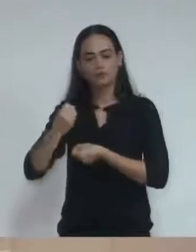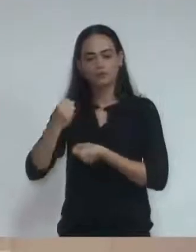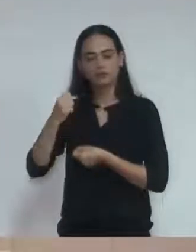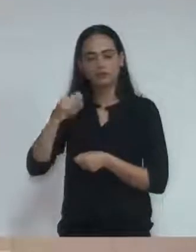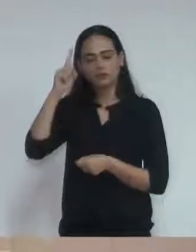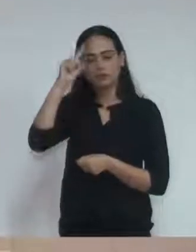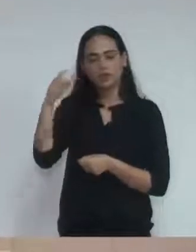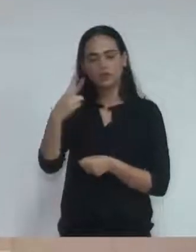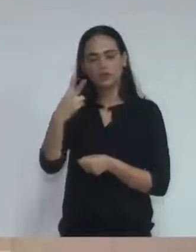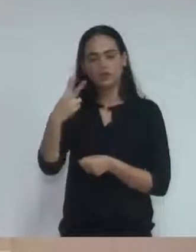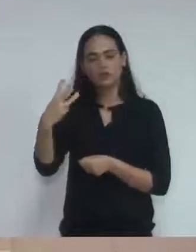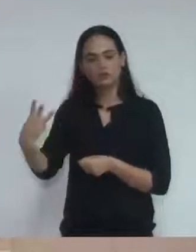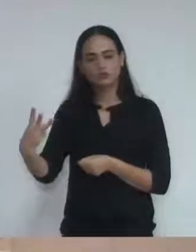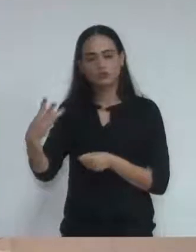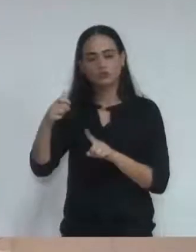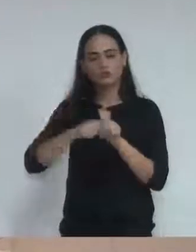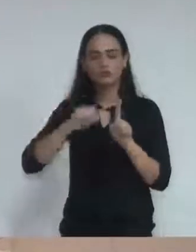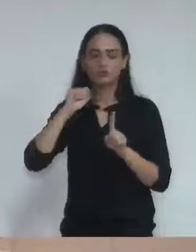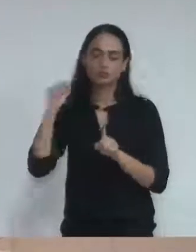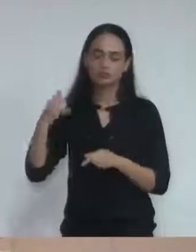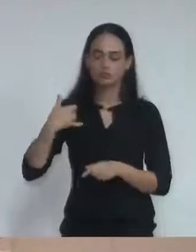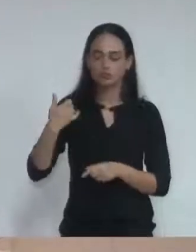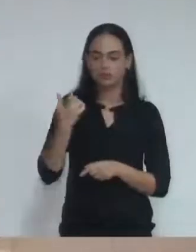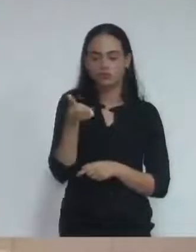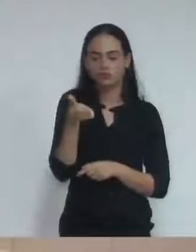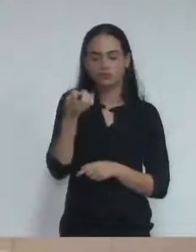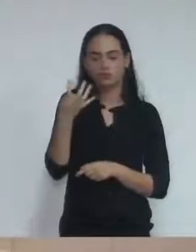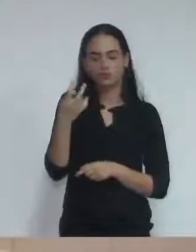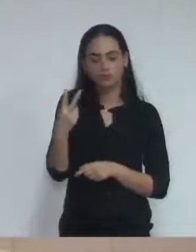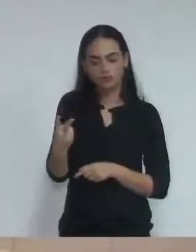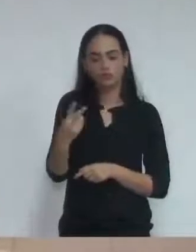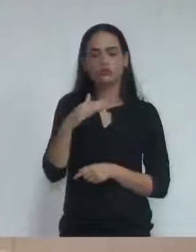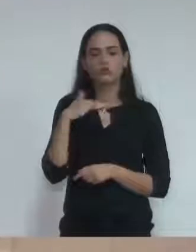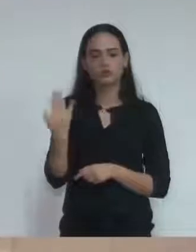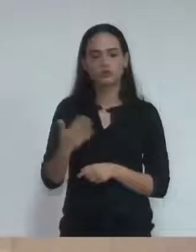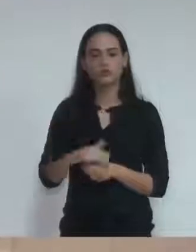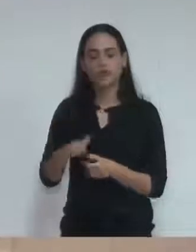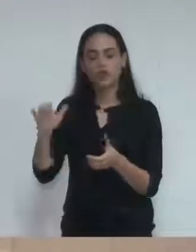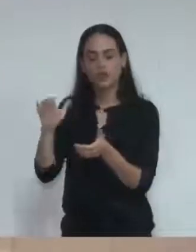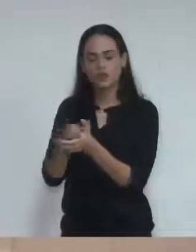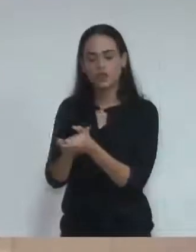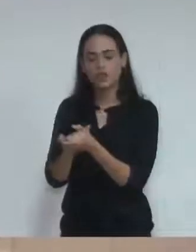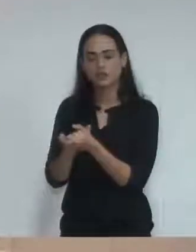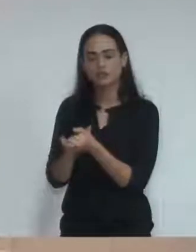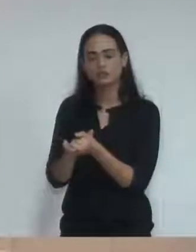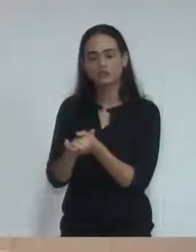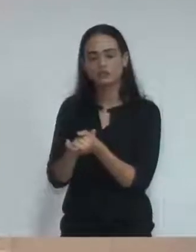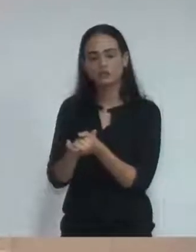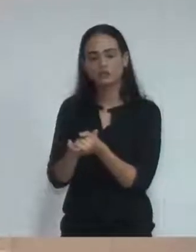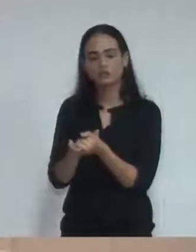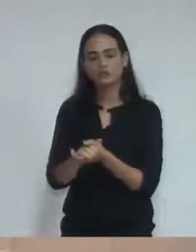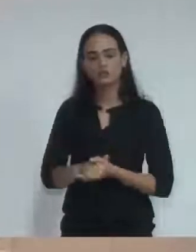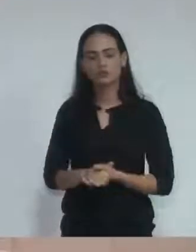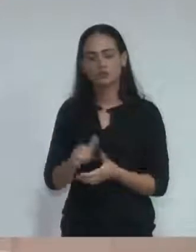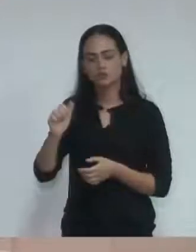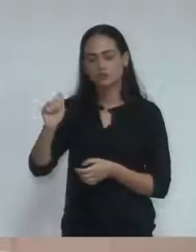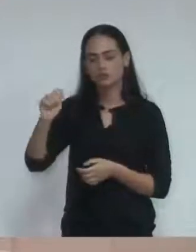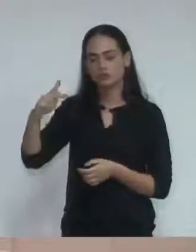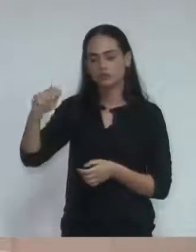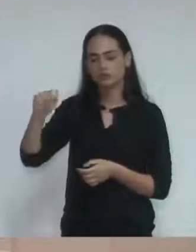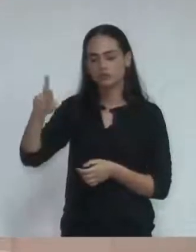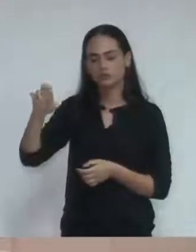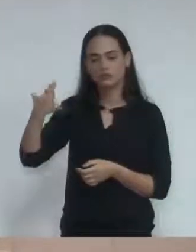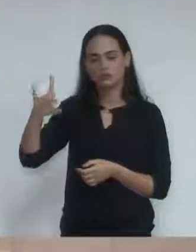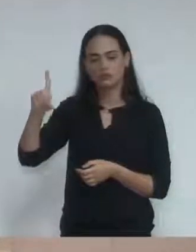aos 62 anos de idade. O senhor Roberto era casado com a senhora Aparecida Bernadette e deixa os filhos Danilo e